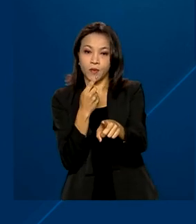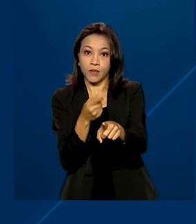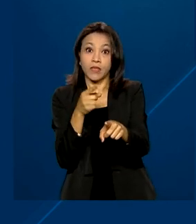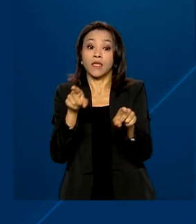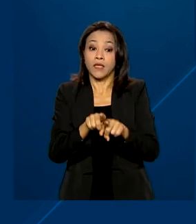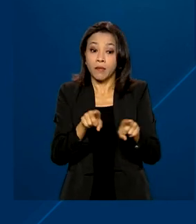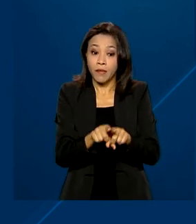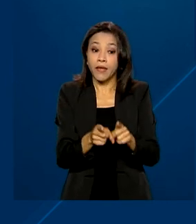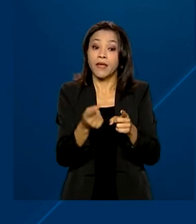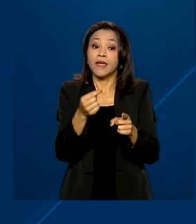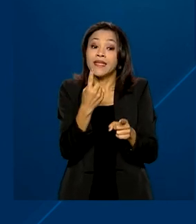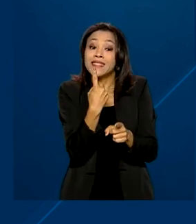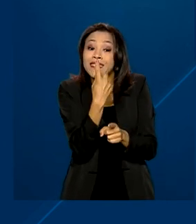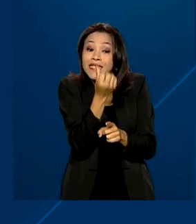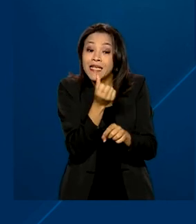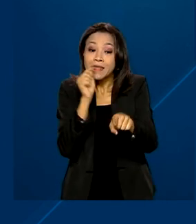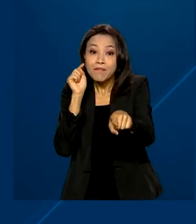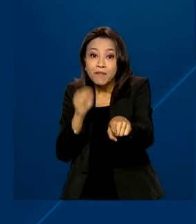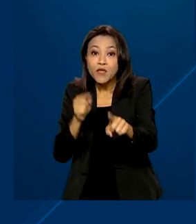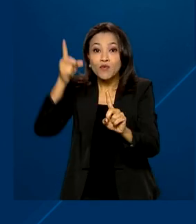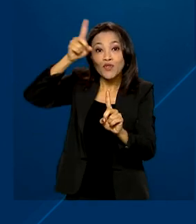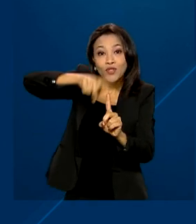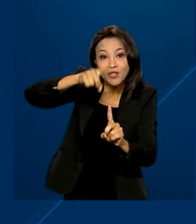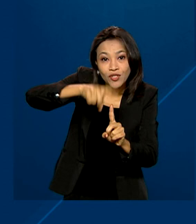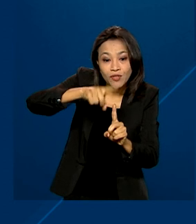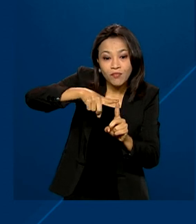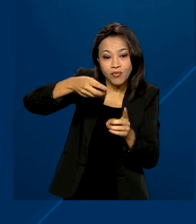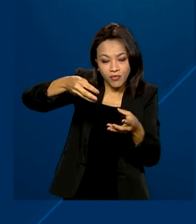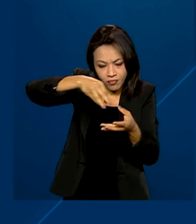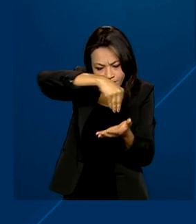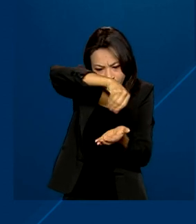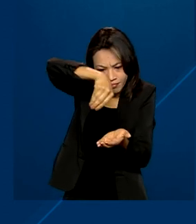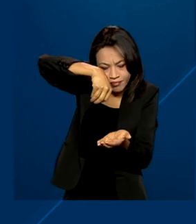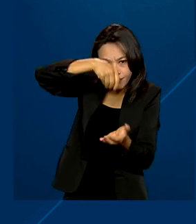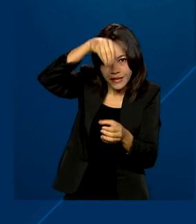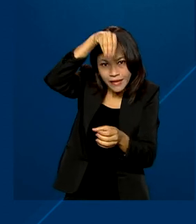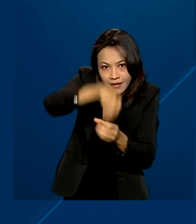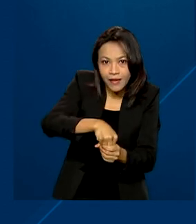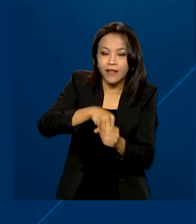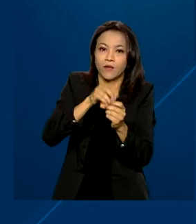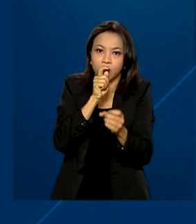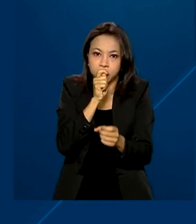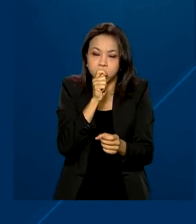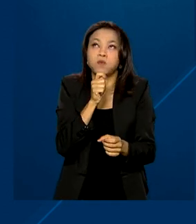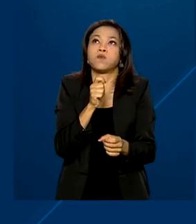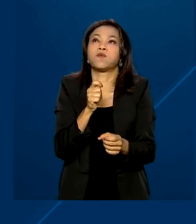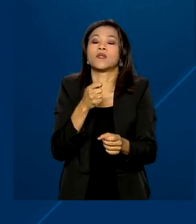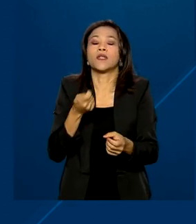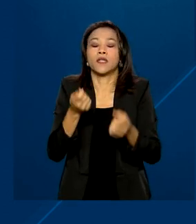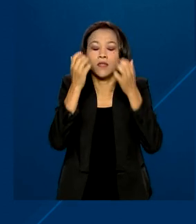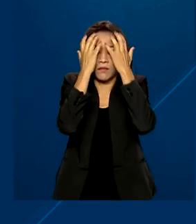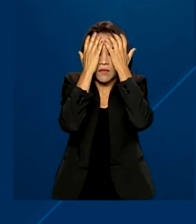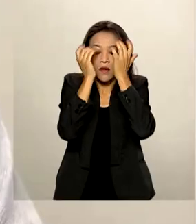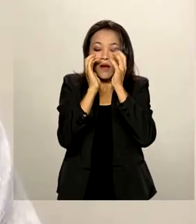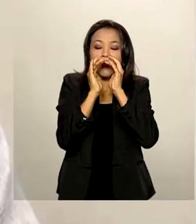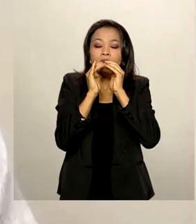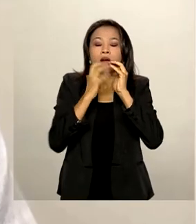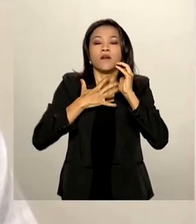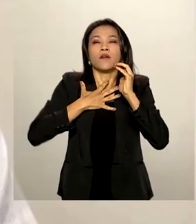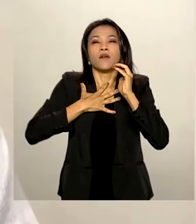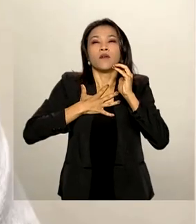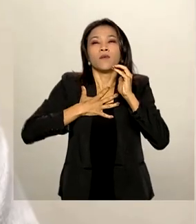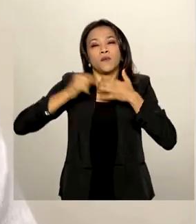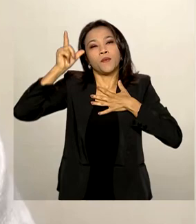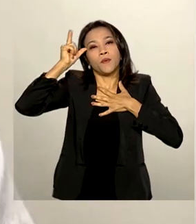nicotina e cerca de 16 mil tipos de essências flavorizantes, que acionam áreas de prazer no cérebro humano. O uso do